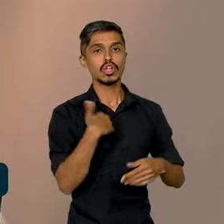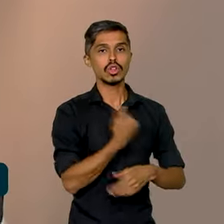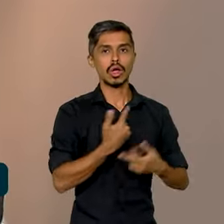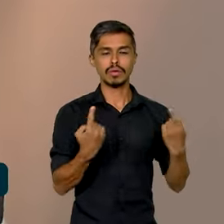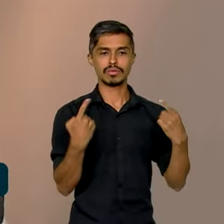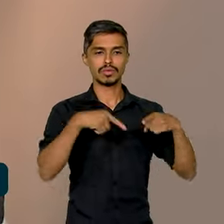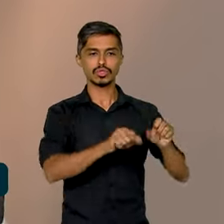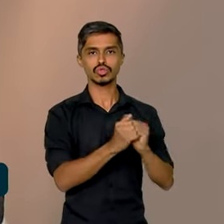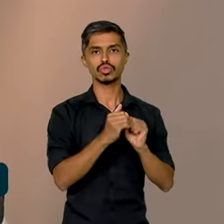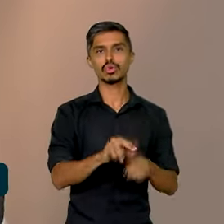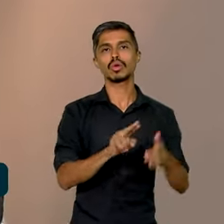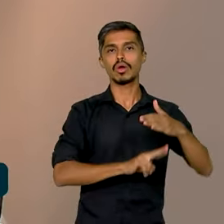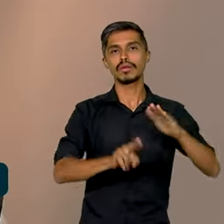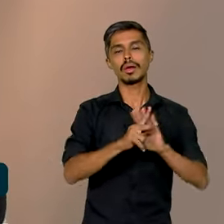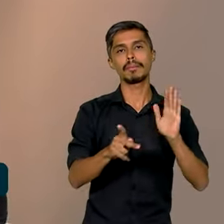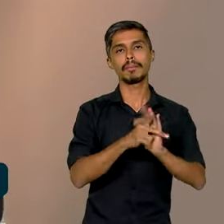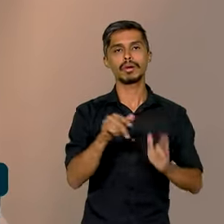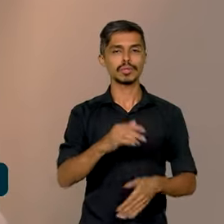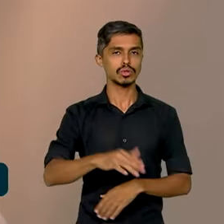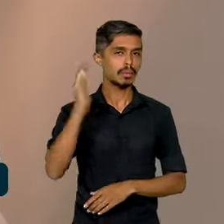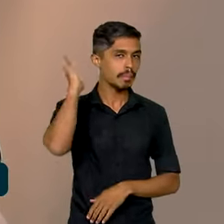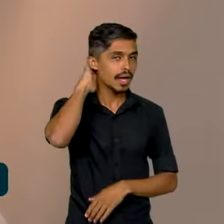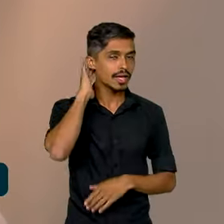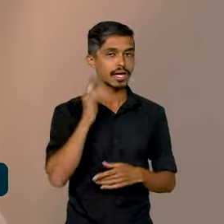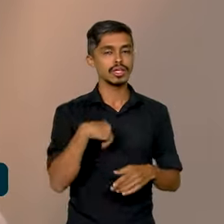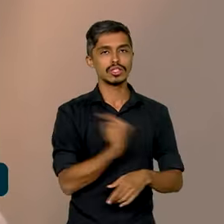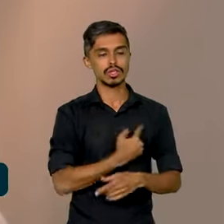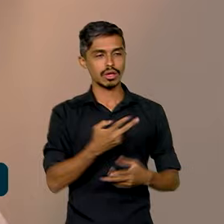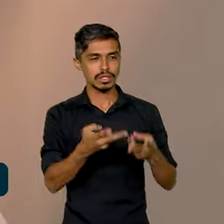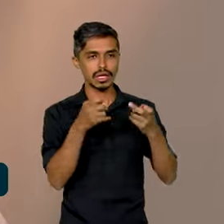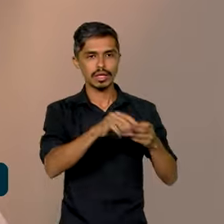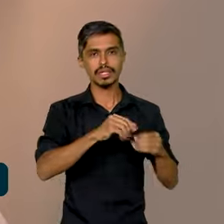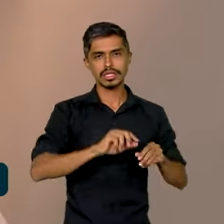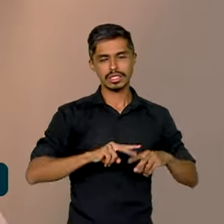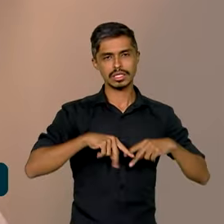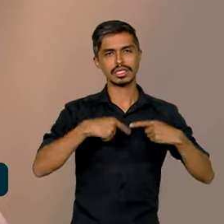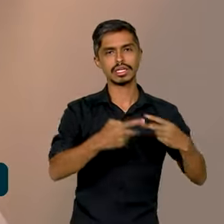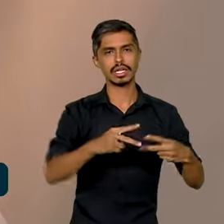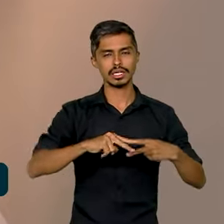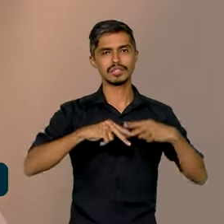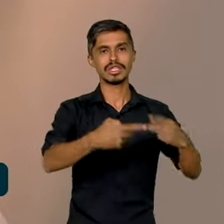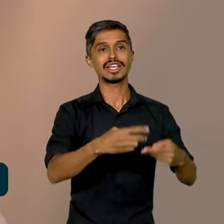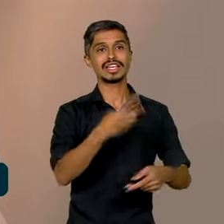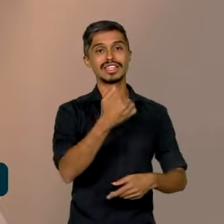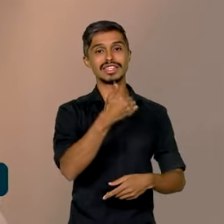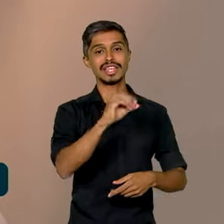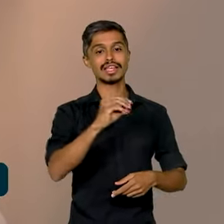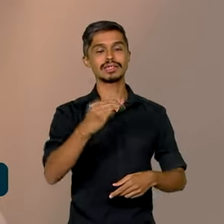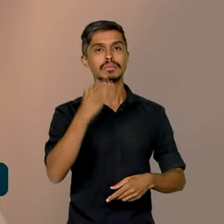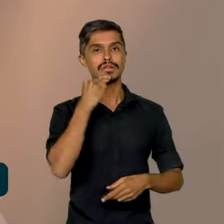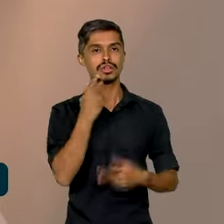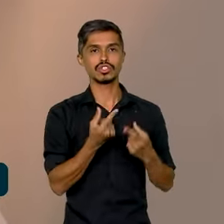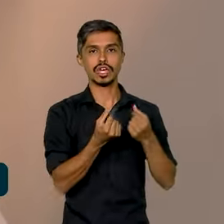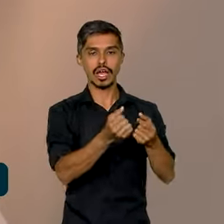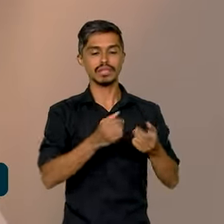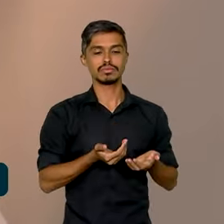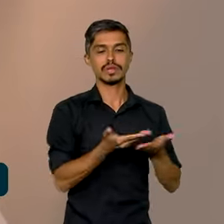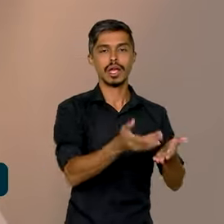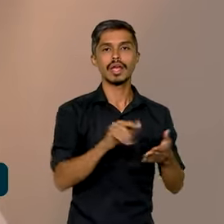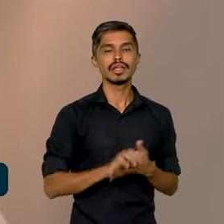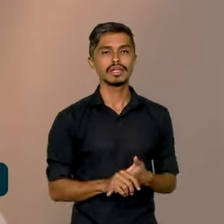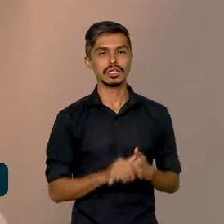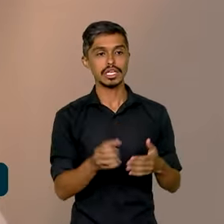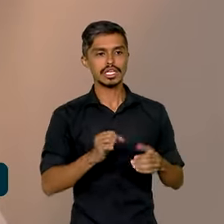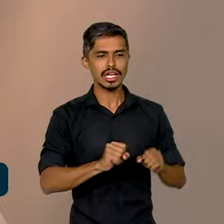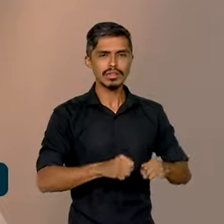parceria com a Universidade Federal do Pará, prevendo a transferência de 10 milhões de reais para aprofundar essa iniciativa em